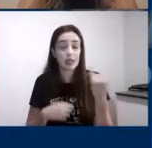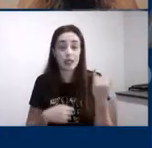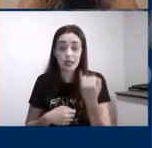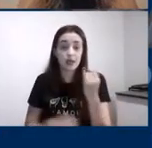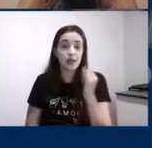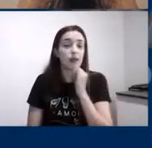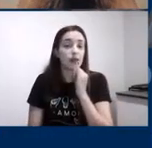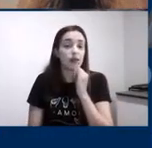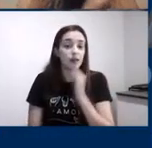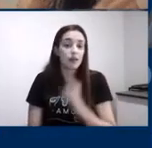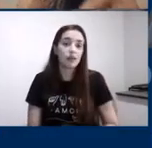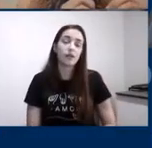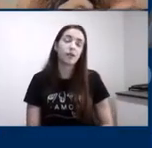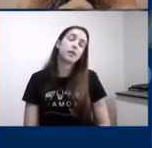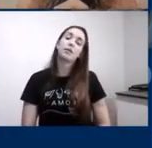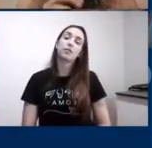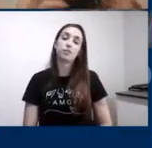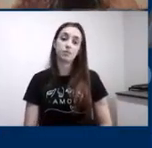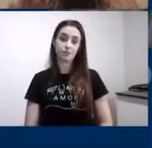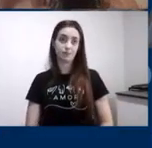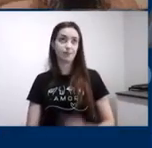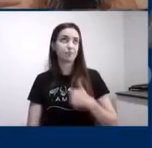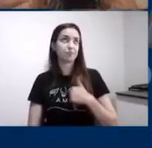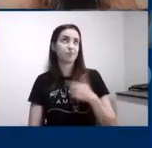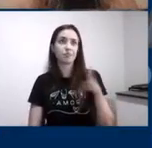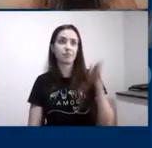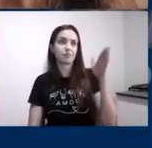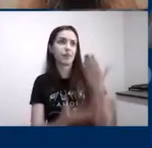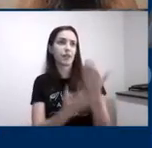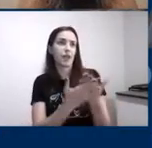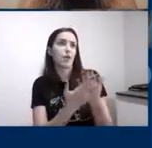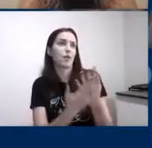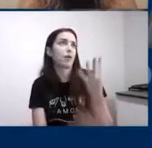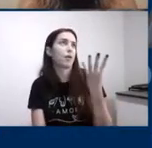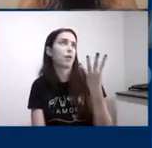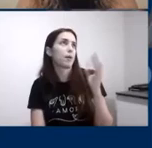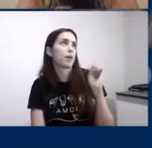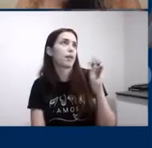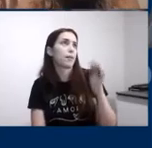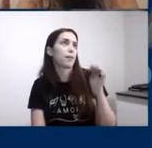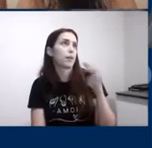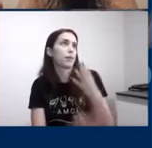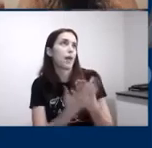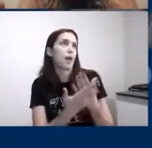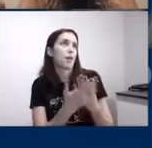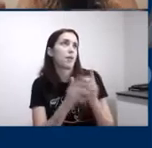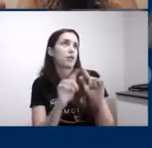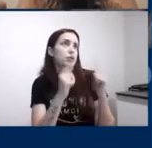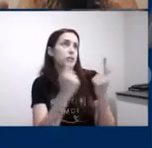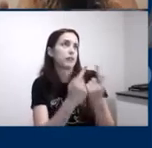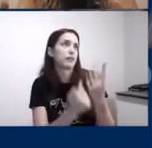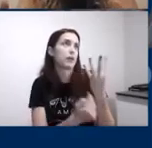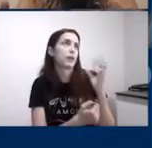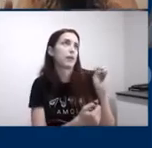sua aula do professor de história ou foram os 40 minutos da aula do professor de geografia o que ele vai escolher